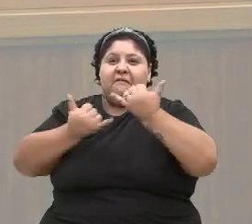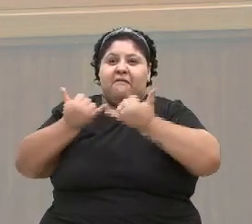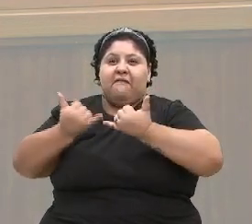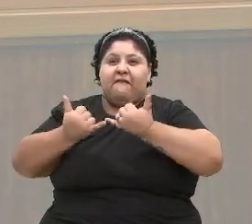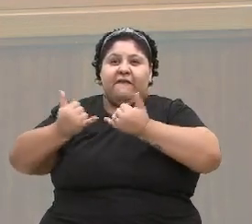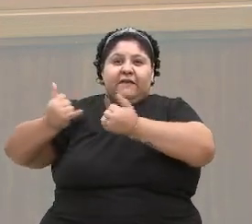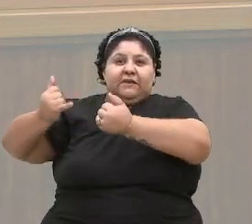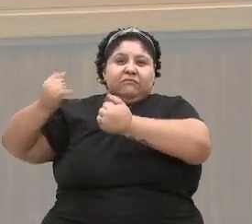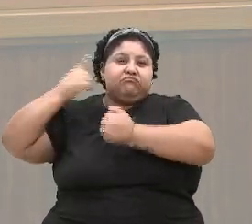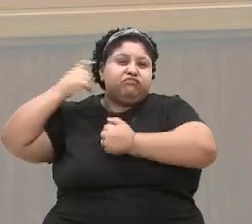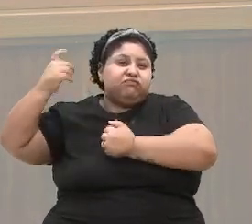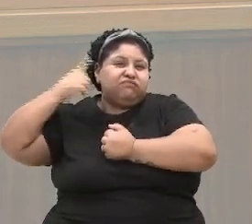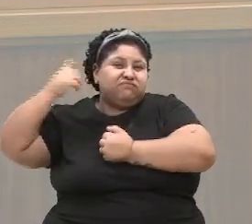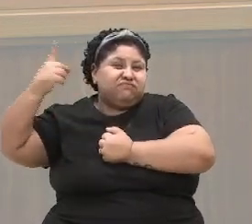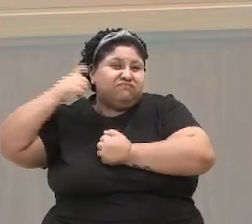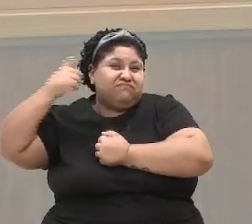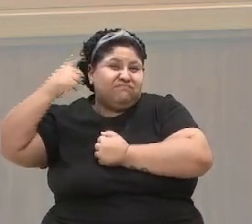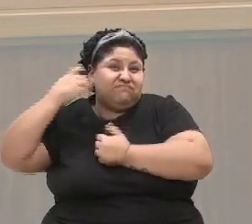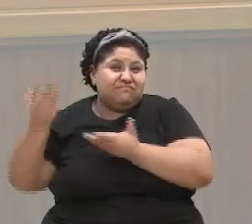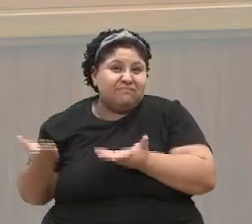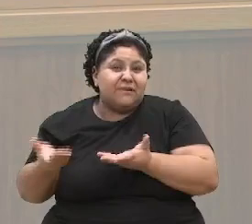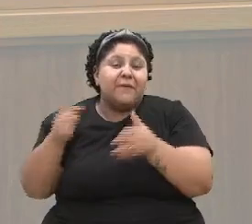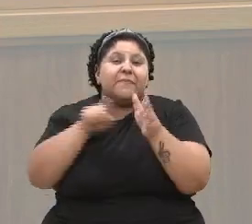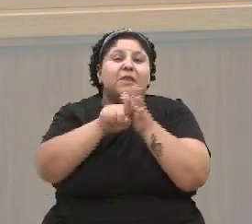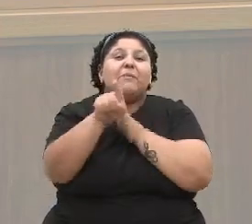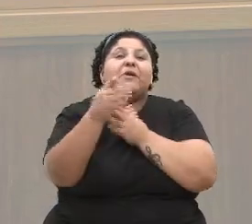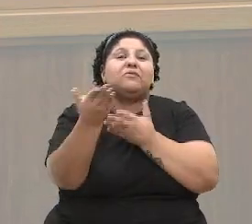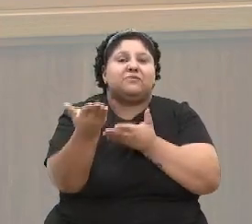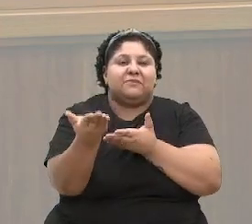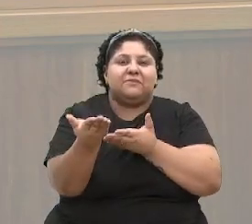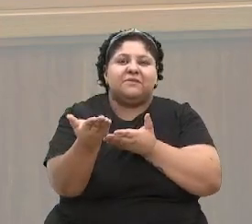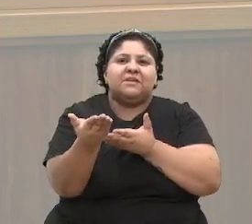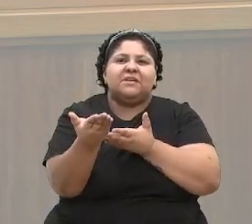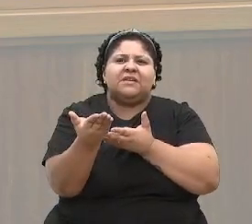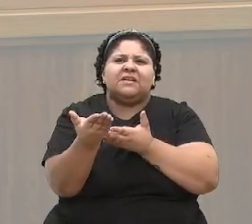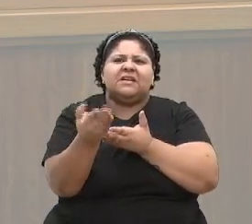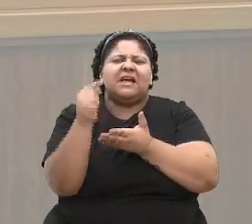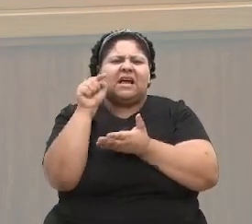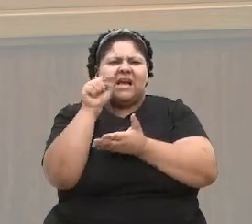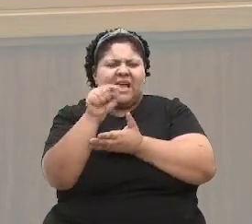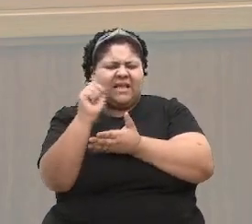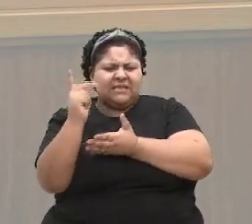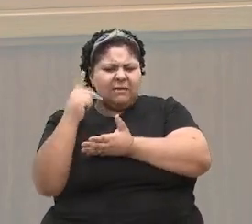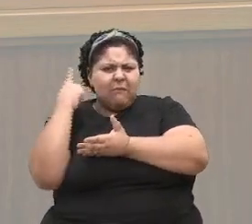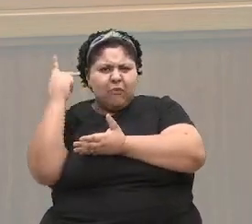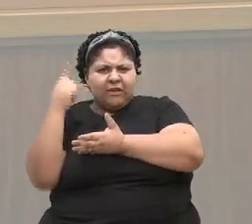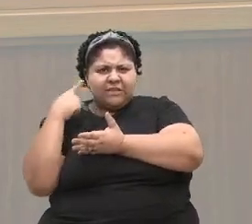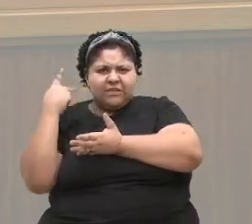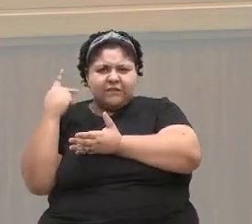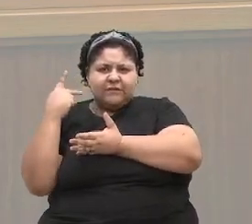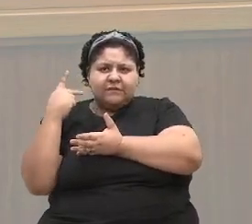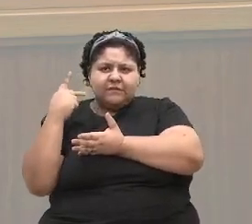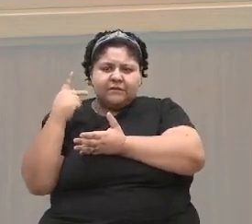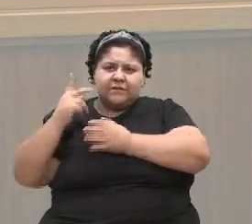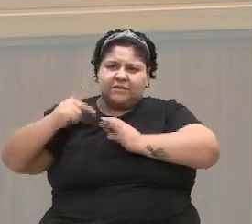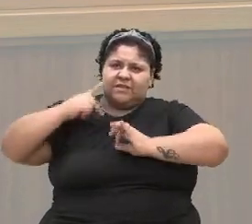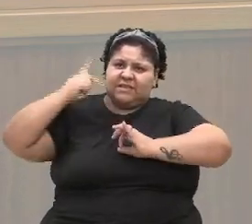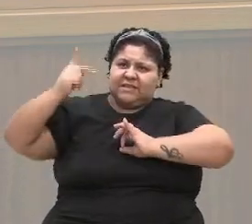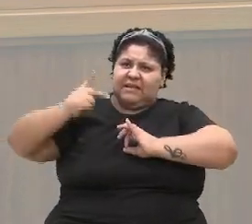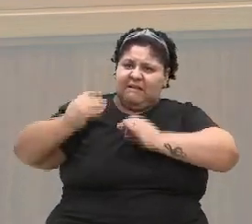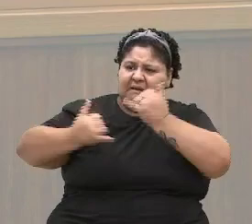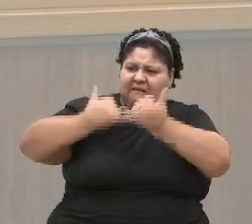barulhenta. Eu pergunto a vocês, será que é esta política, a política da